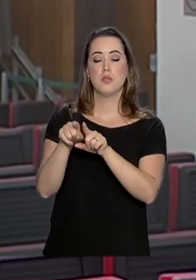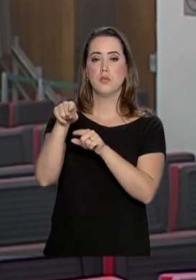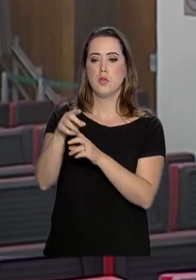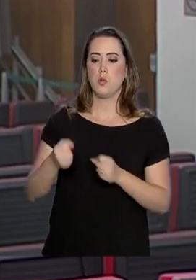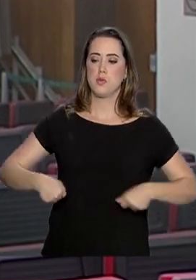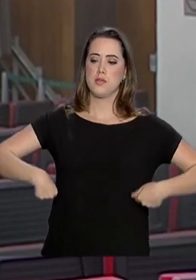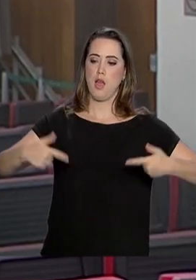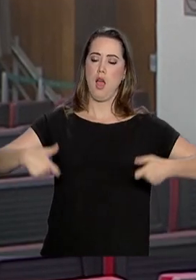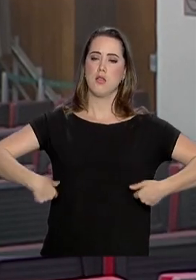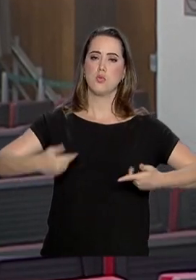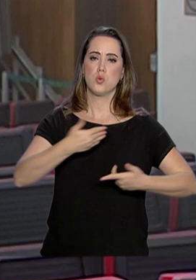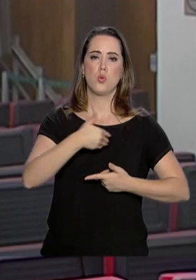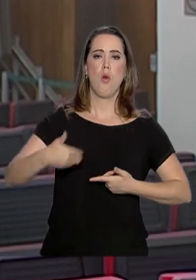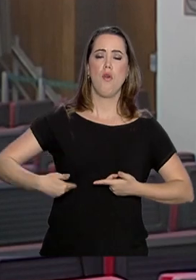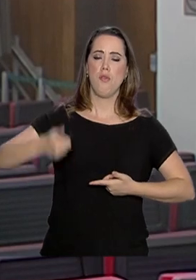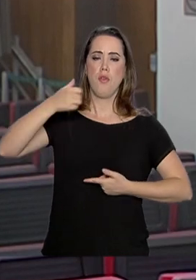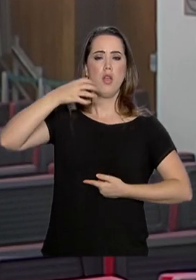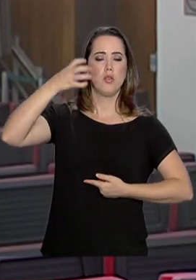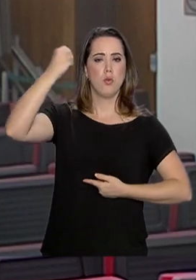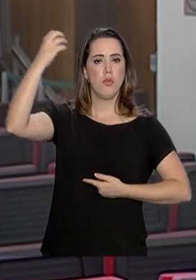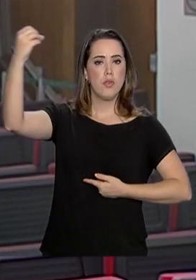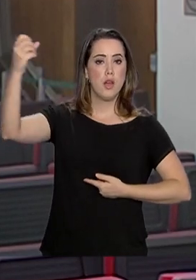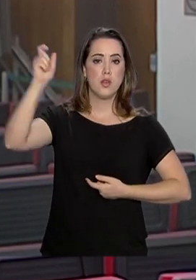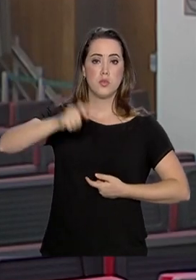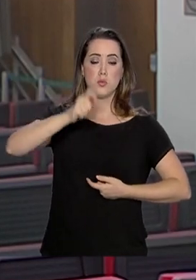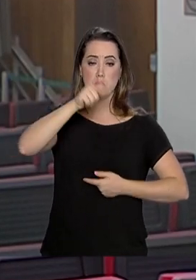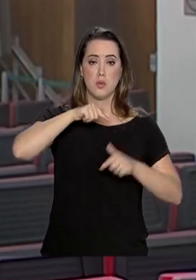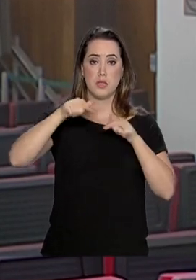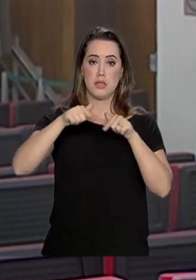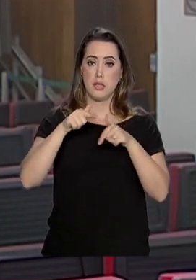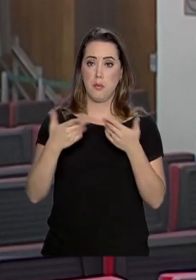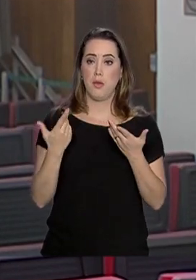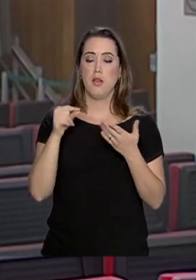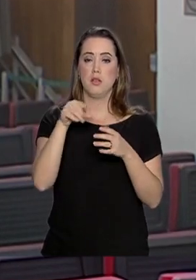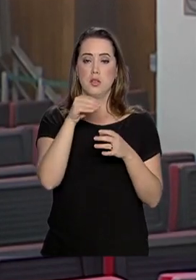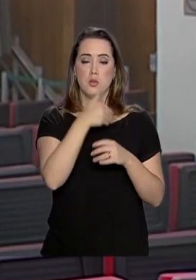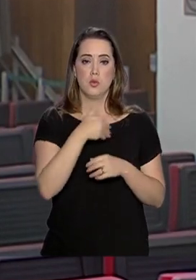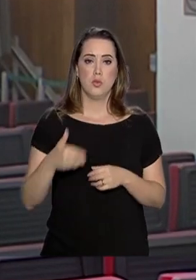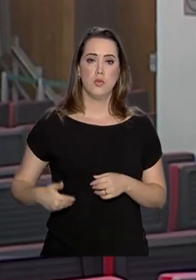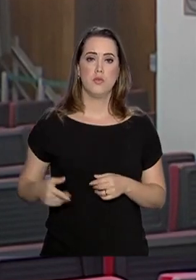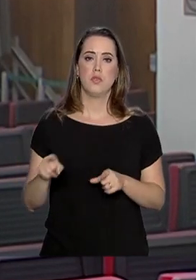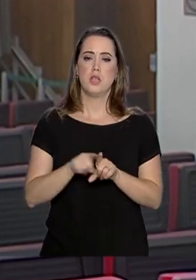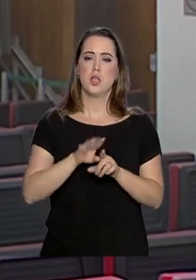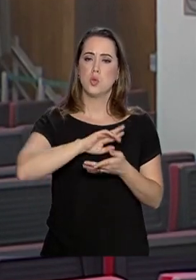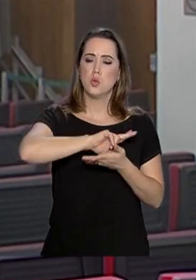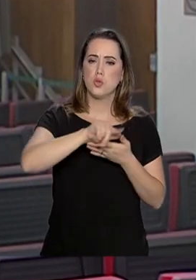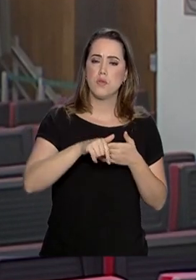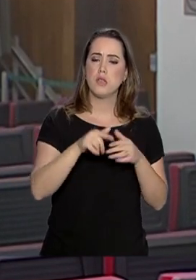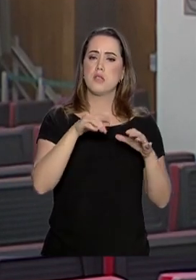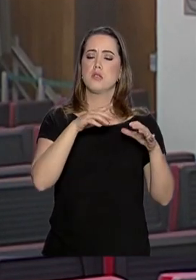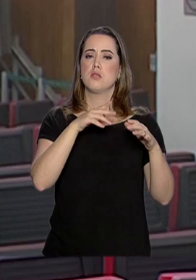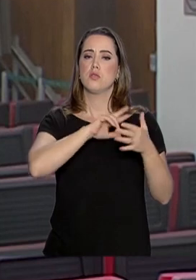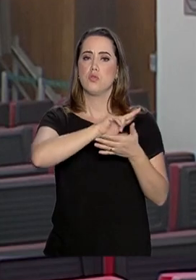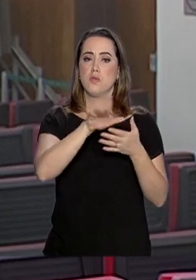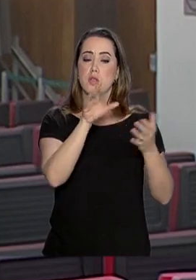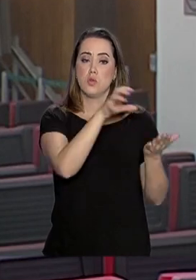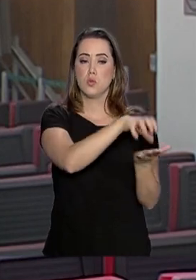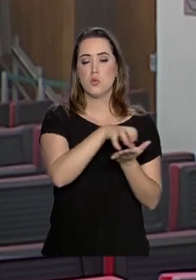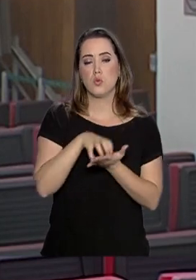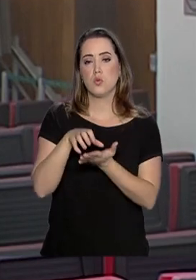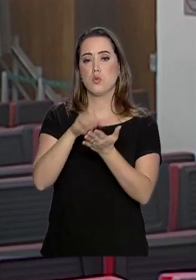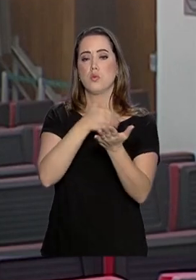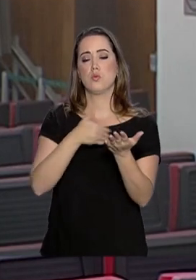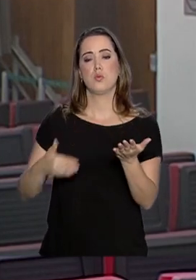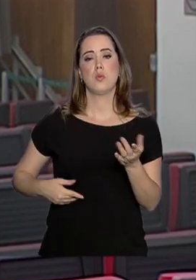os gastos públicos, com viagens de empregados públicos, servidores, militares e até colaboradores do governo federal,